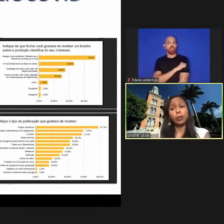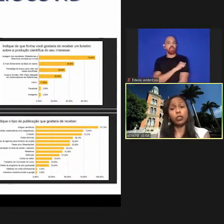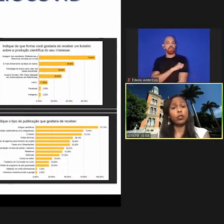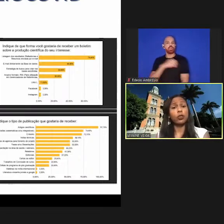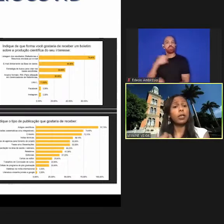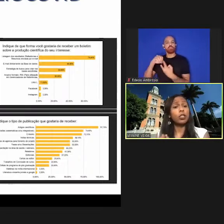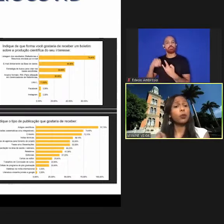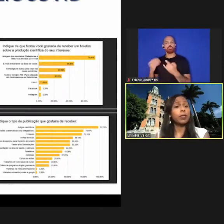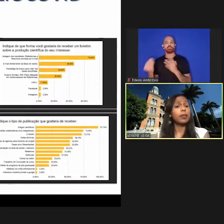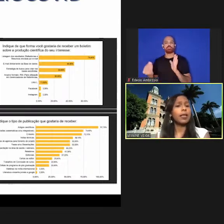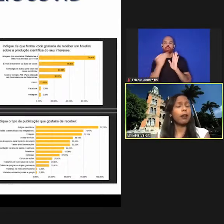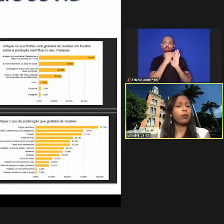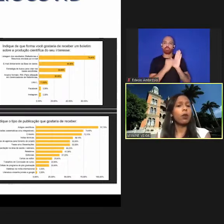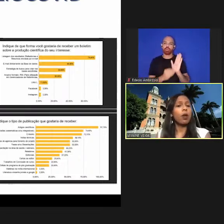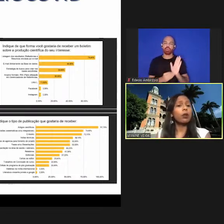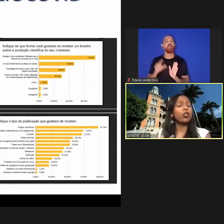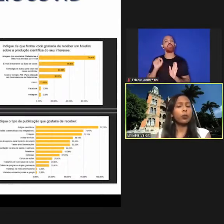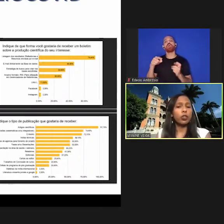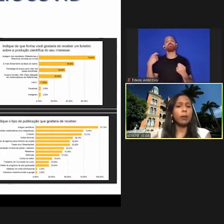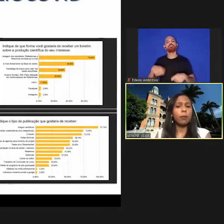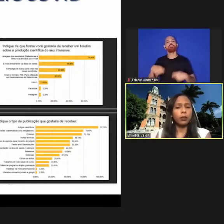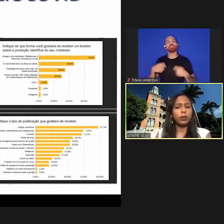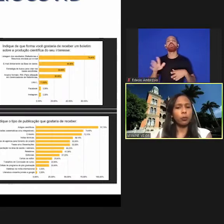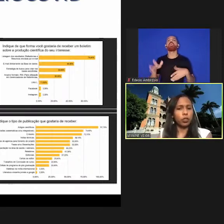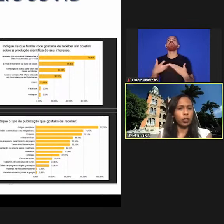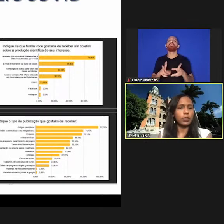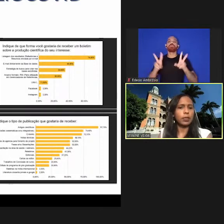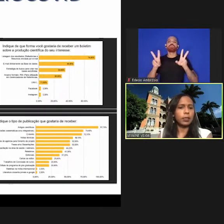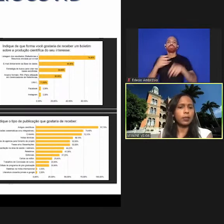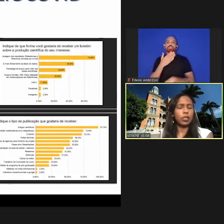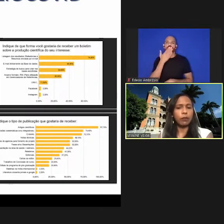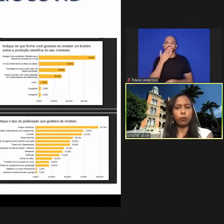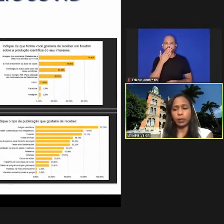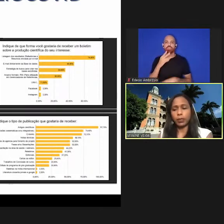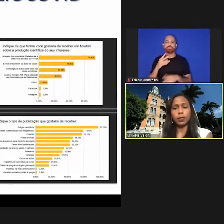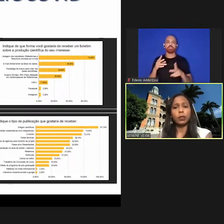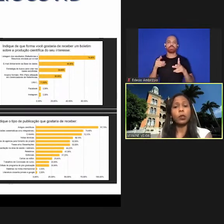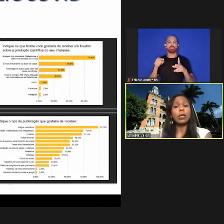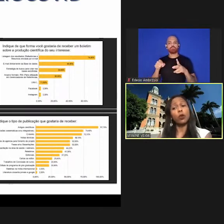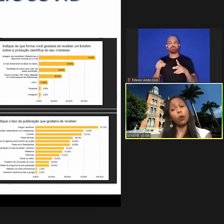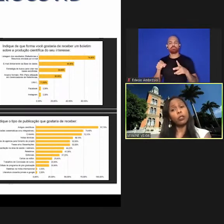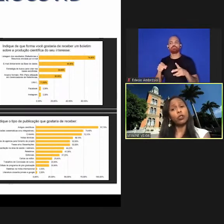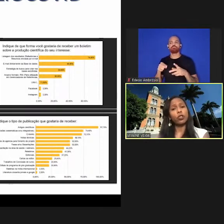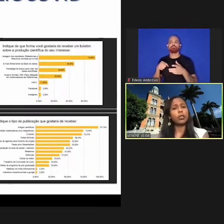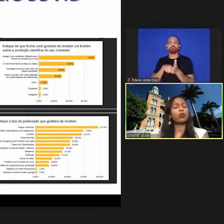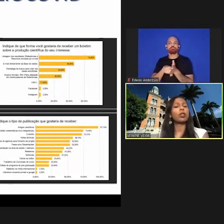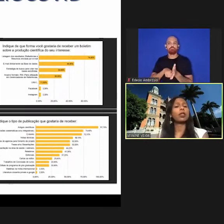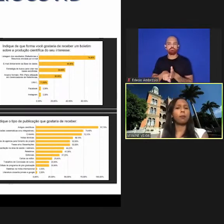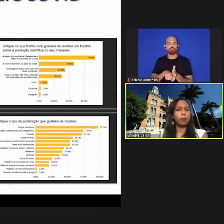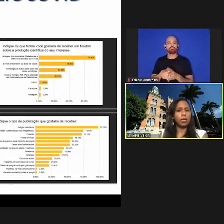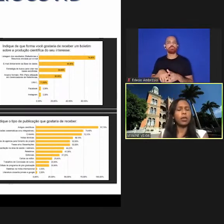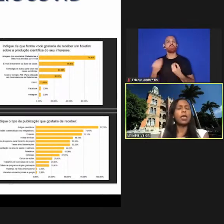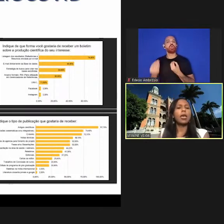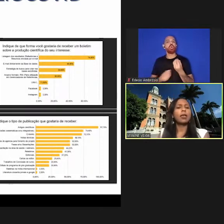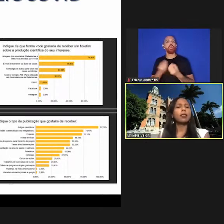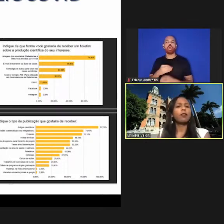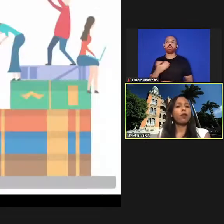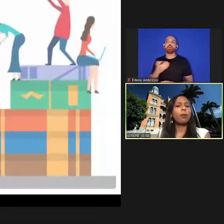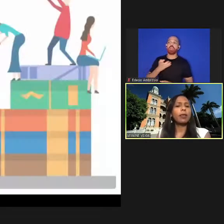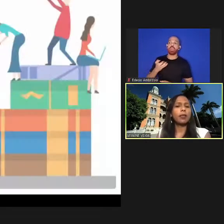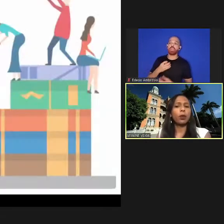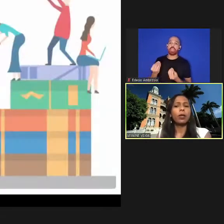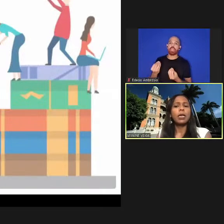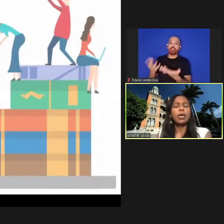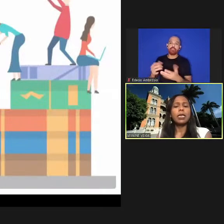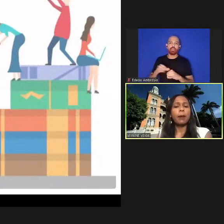falaram para a gente o que eles precisavam qual era o tipo de demanda de pesquisa que eles estavam precisando e como eles gostariam de receber essa